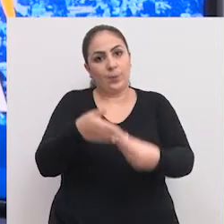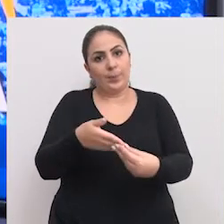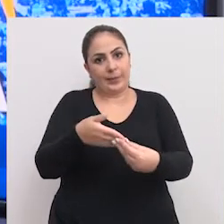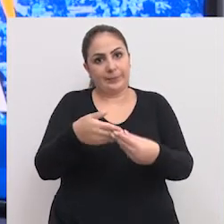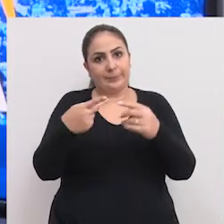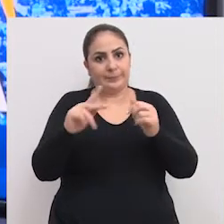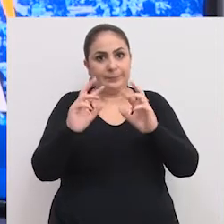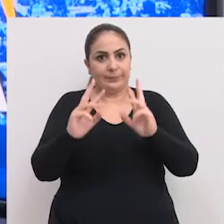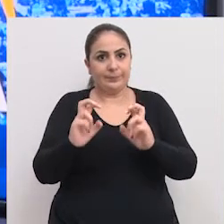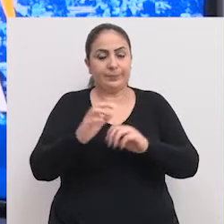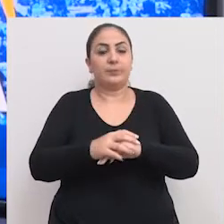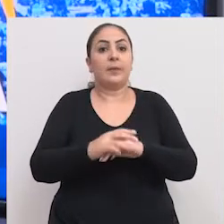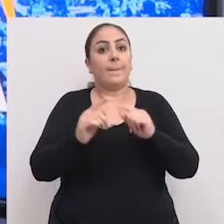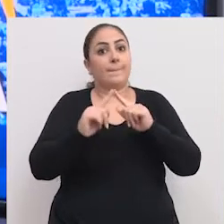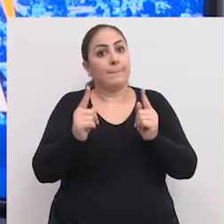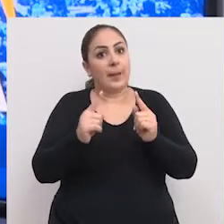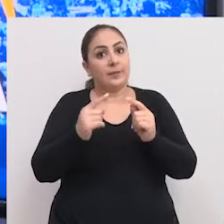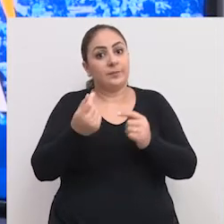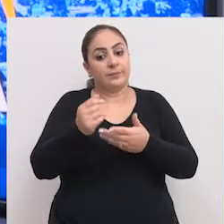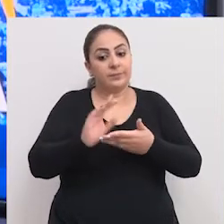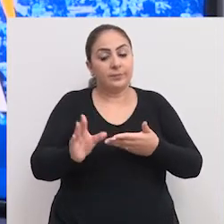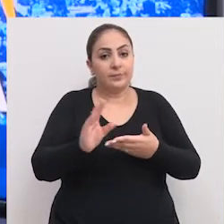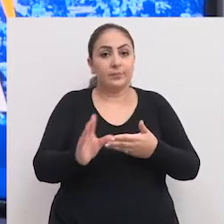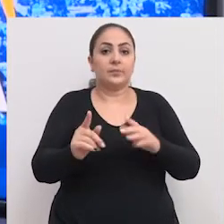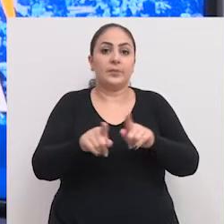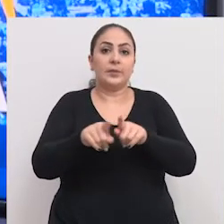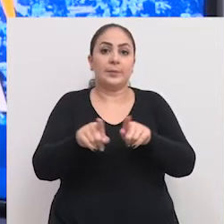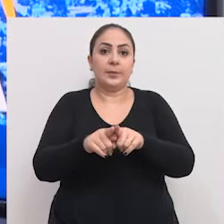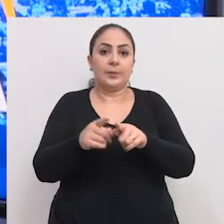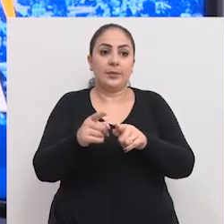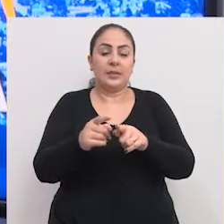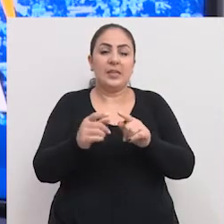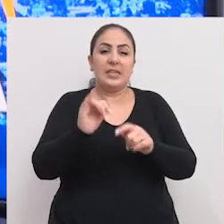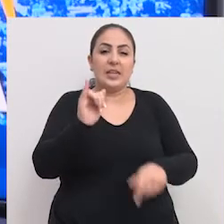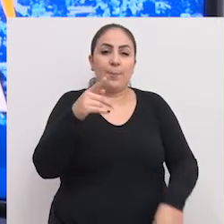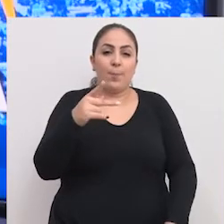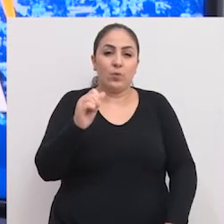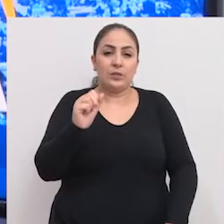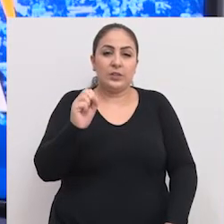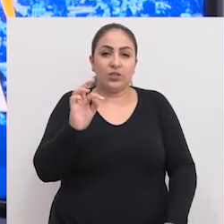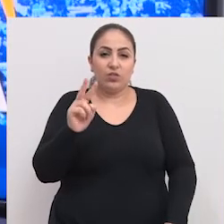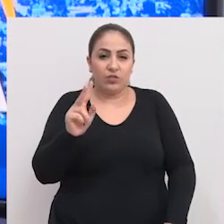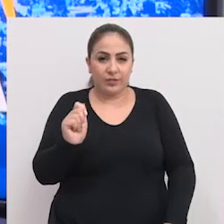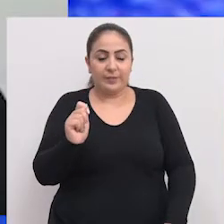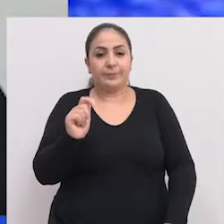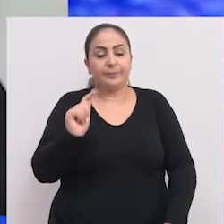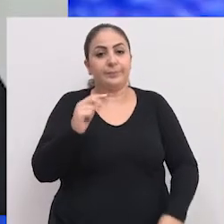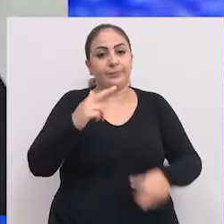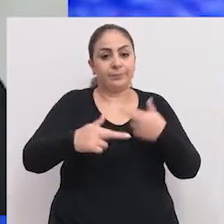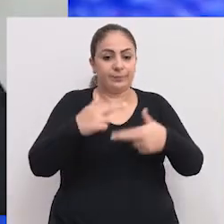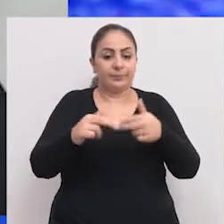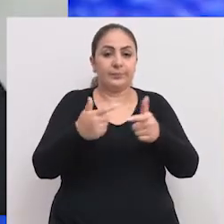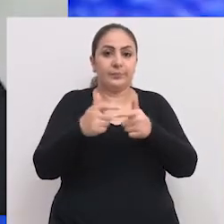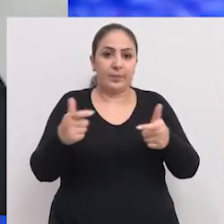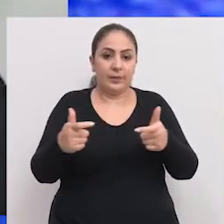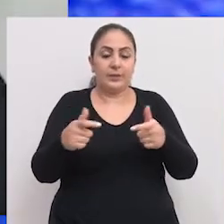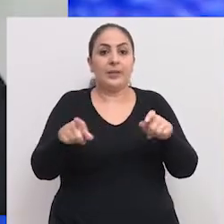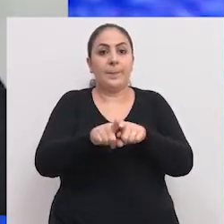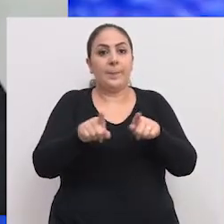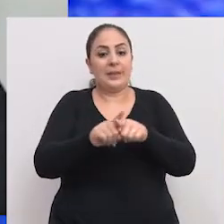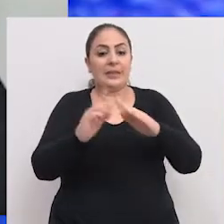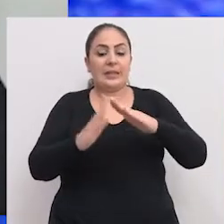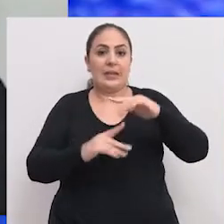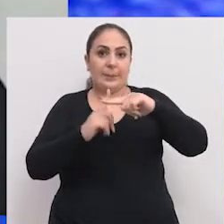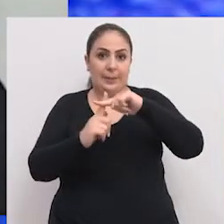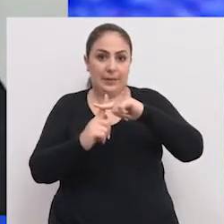acompanha o caso, inclusive com a destinação de uma emenda impositiva. A reforma e ampliação